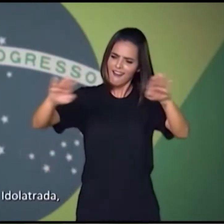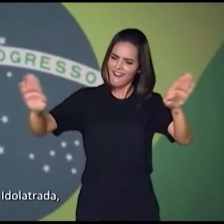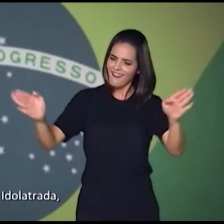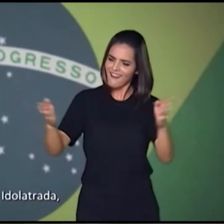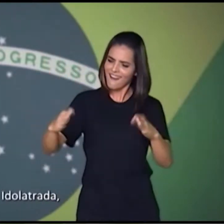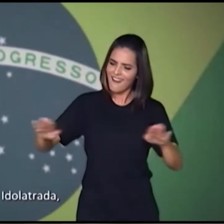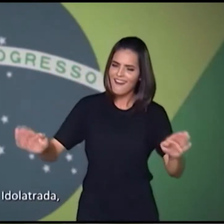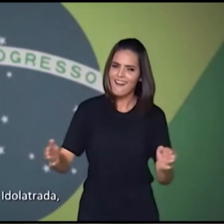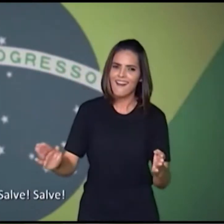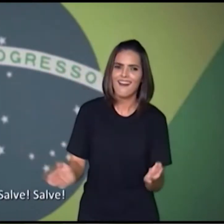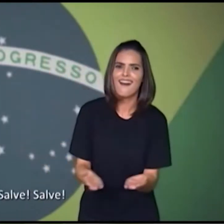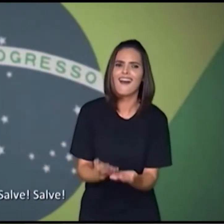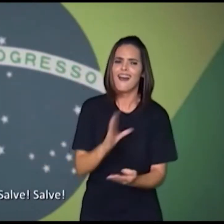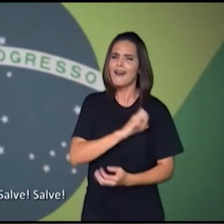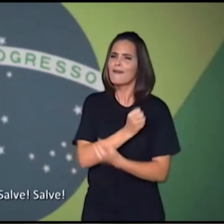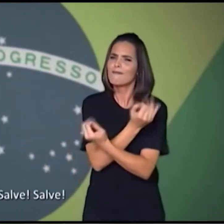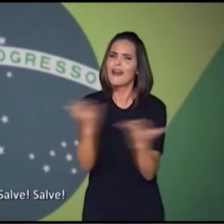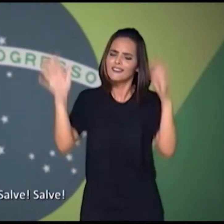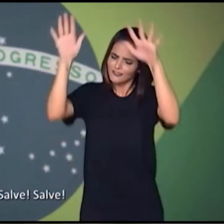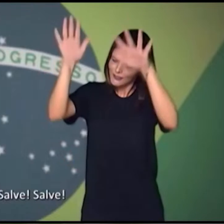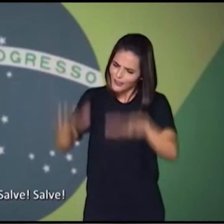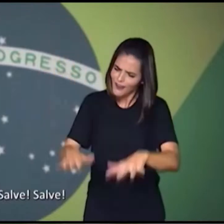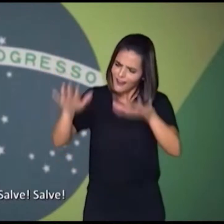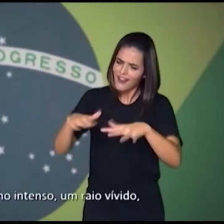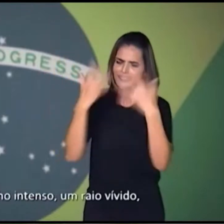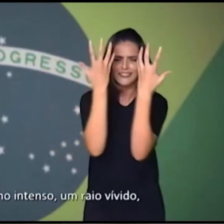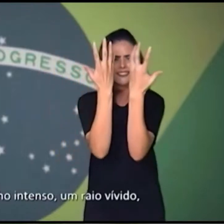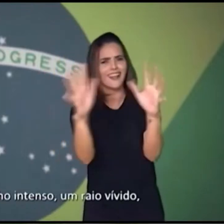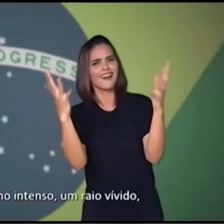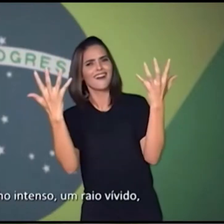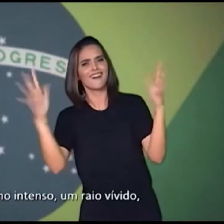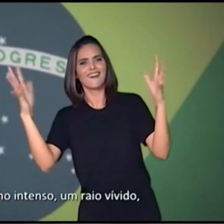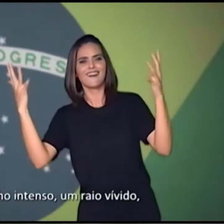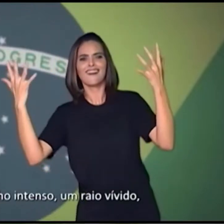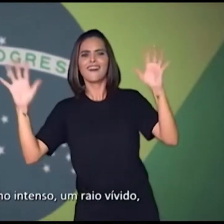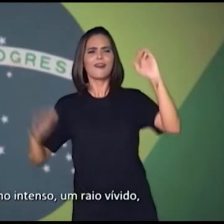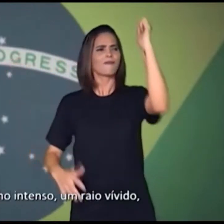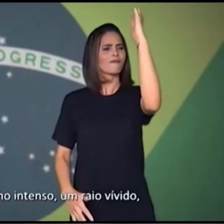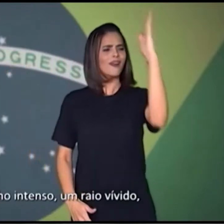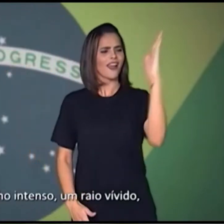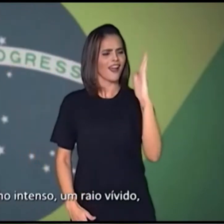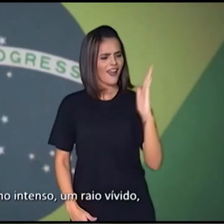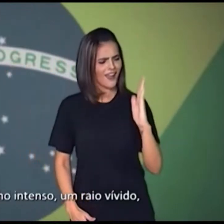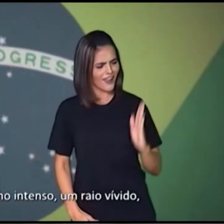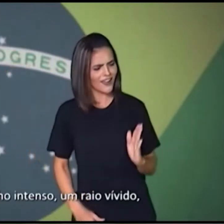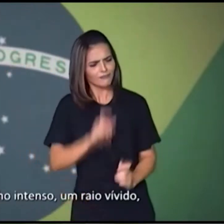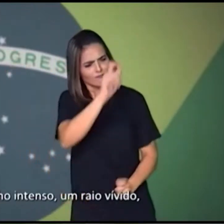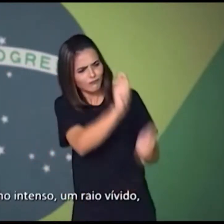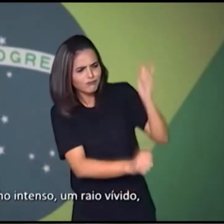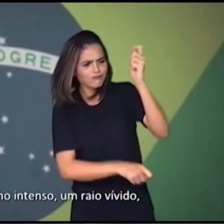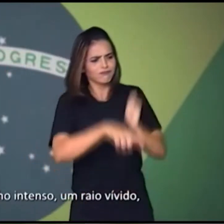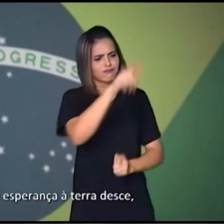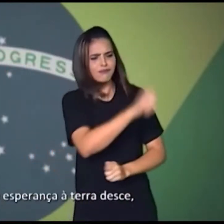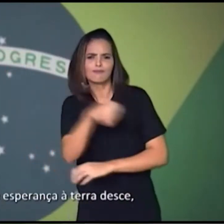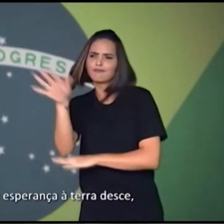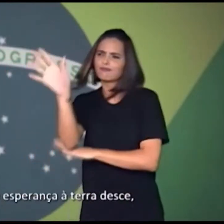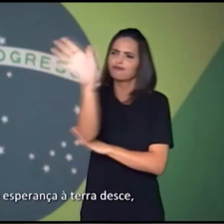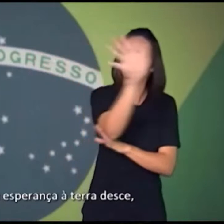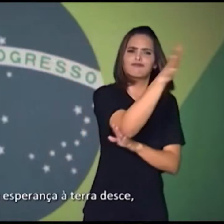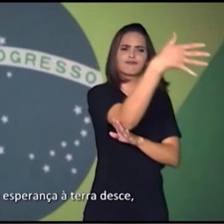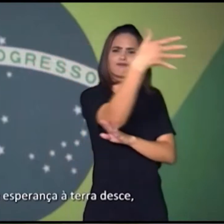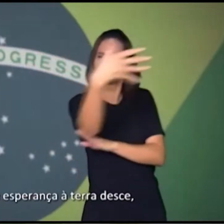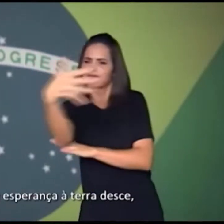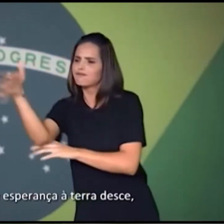mágica Ó graça, salve, salve Brasil Um sonho intenso, um raio livre De